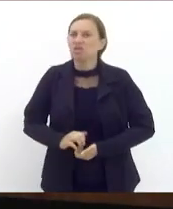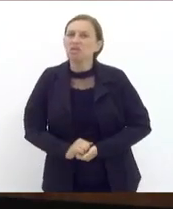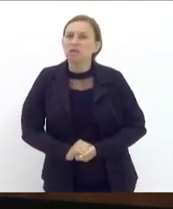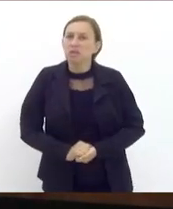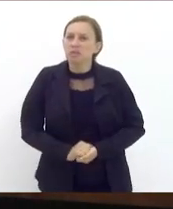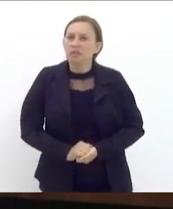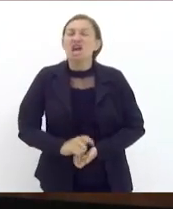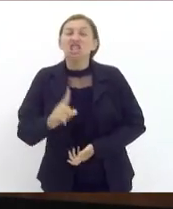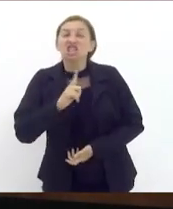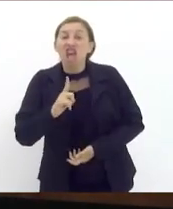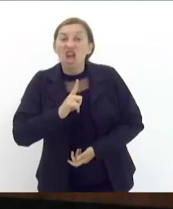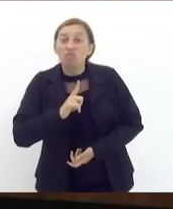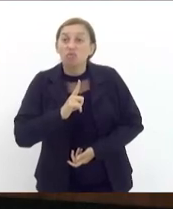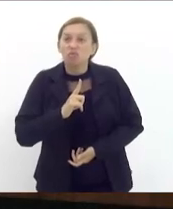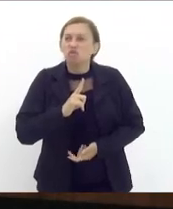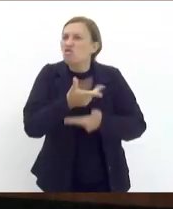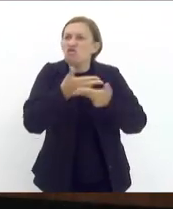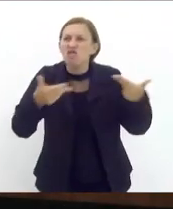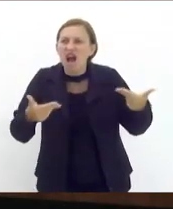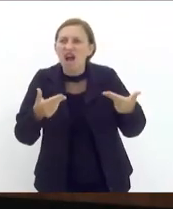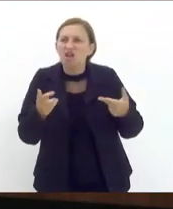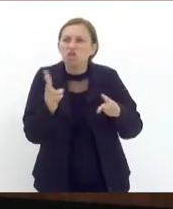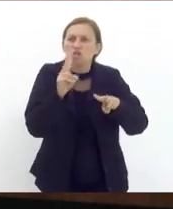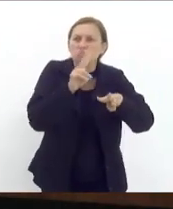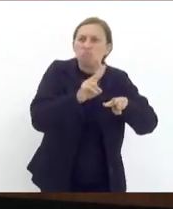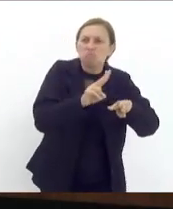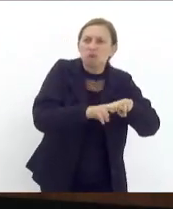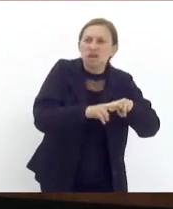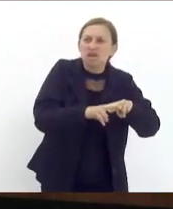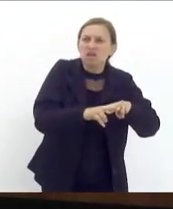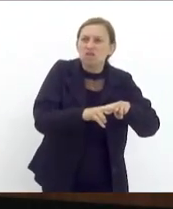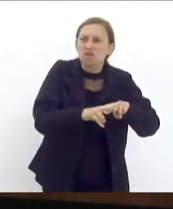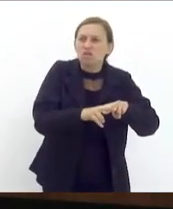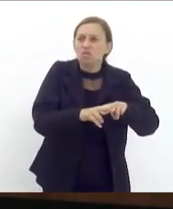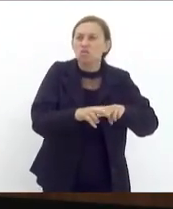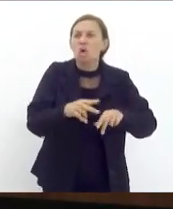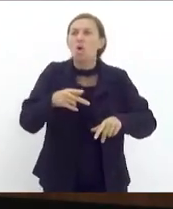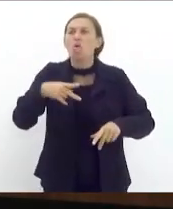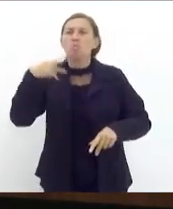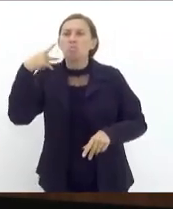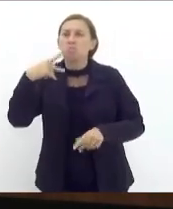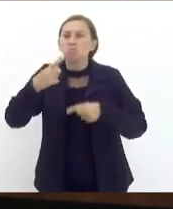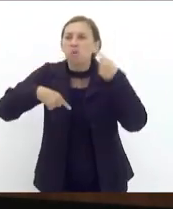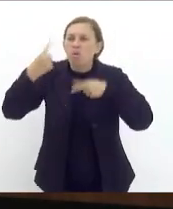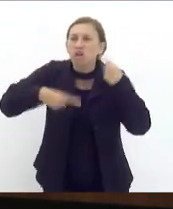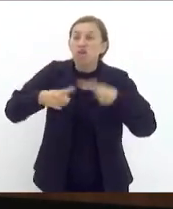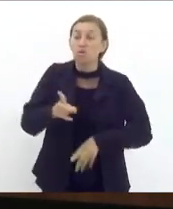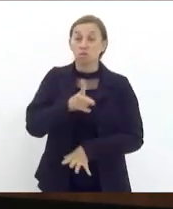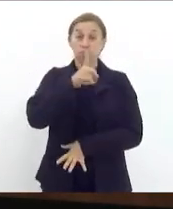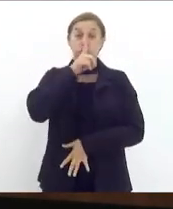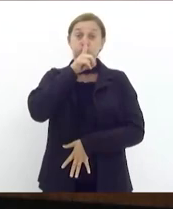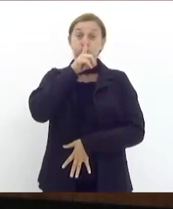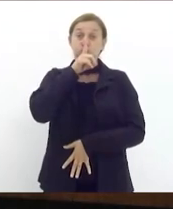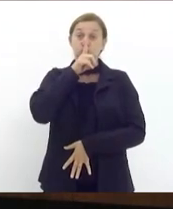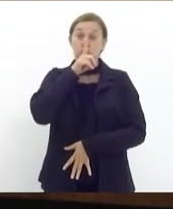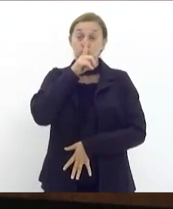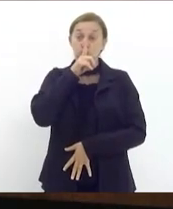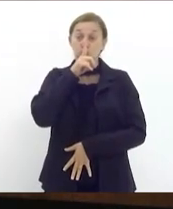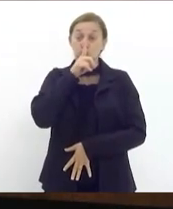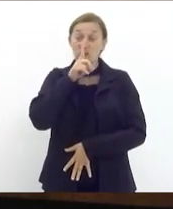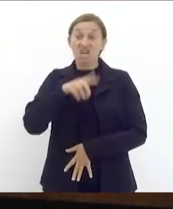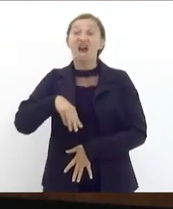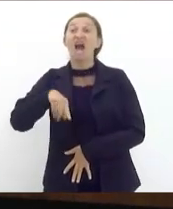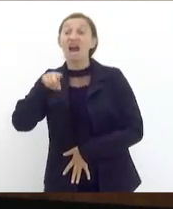nós temos vários presos políticos e um silêncio sepulcral daqueles que se